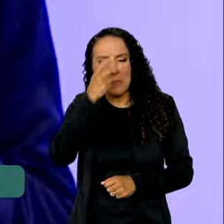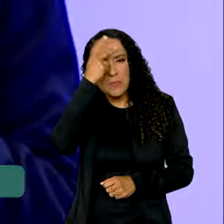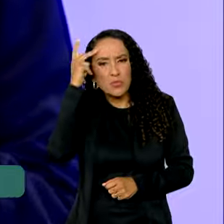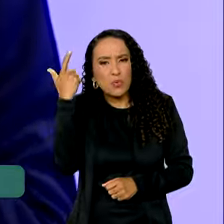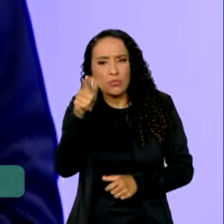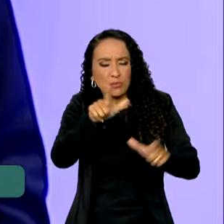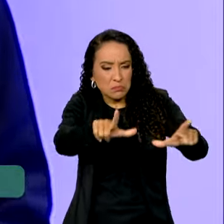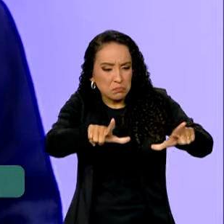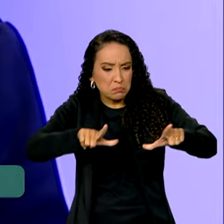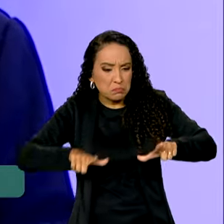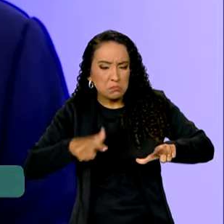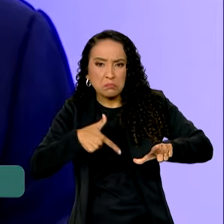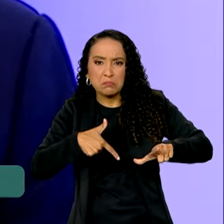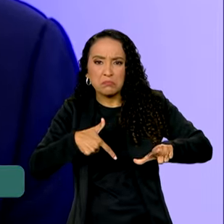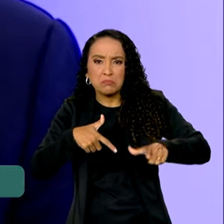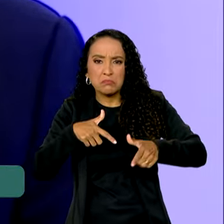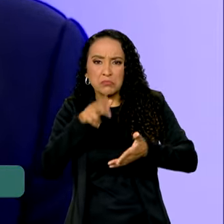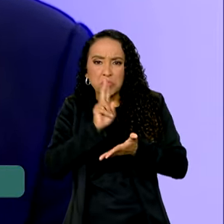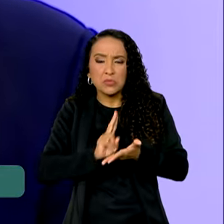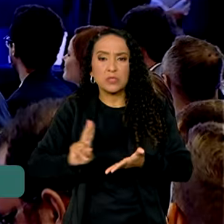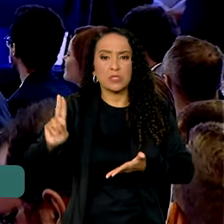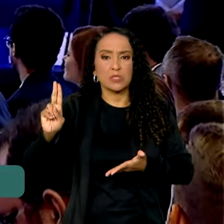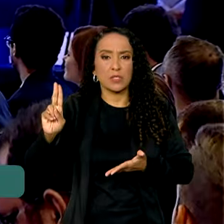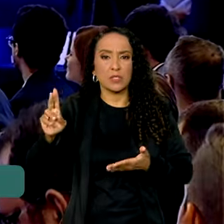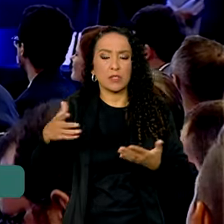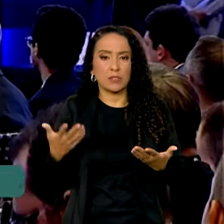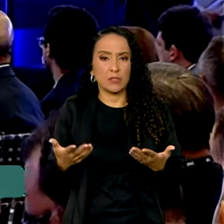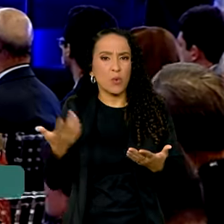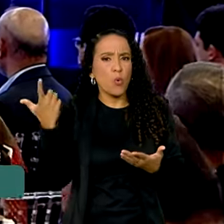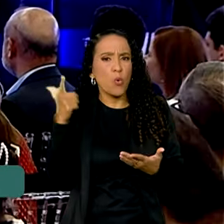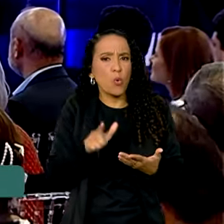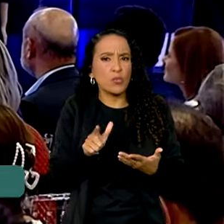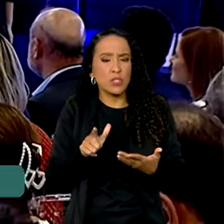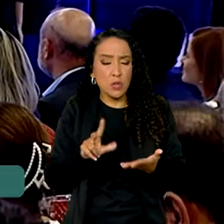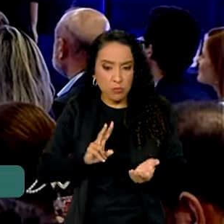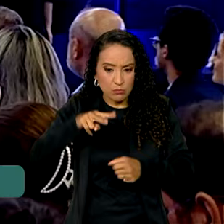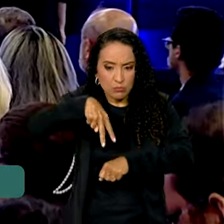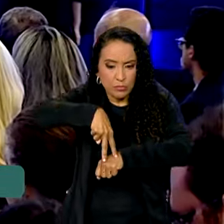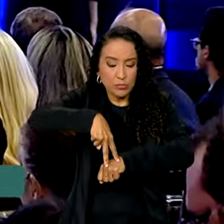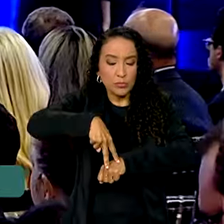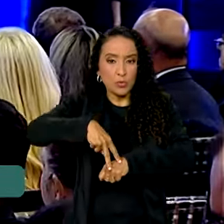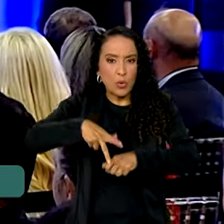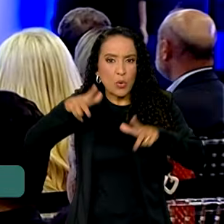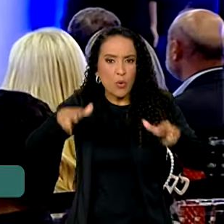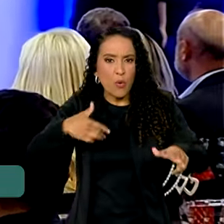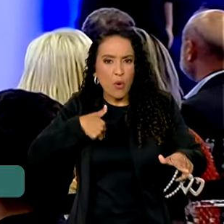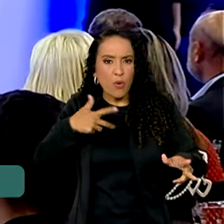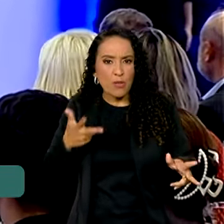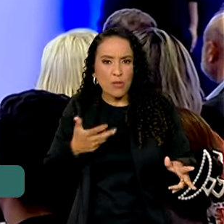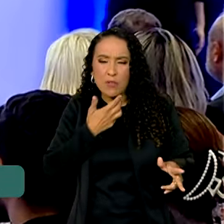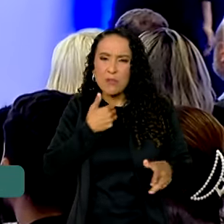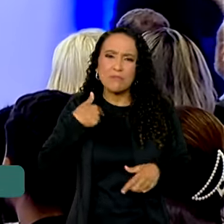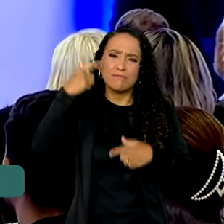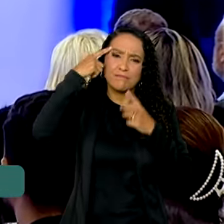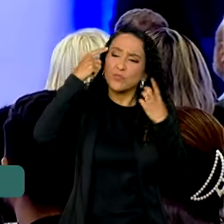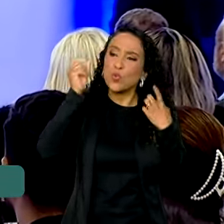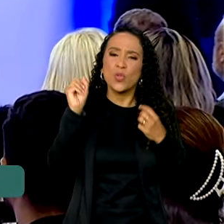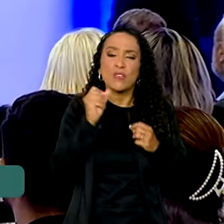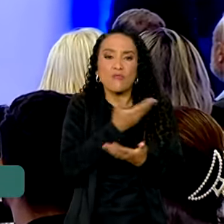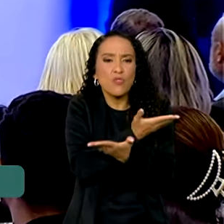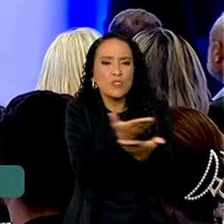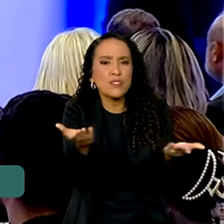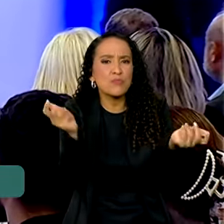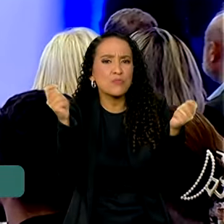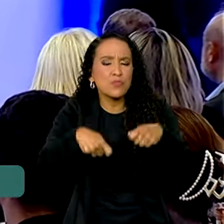não tem diploma universitário conseguiu chegar onde eu cheguei, eu fico imaginando o que vocês